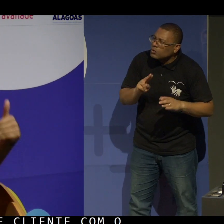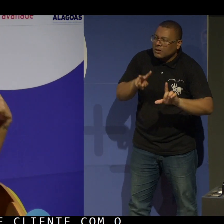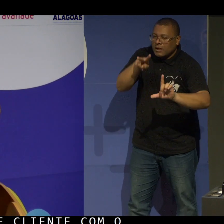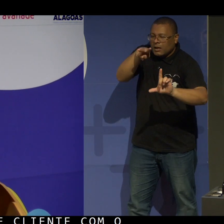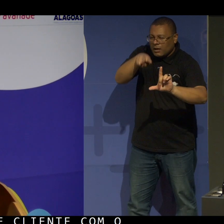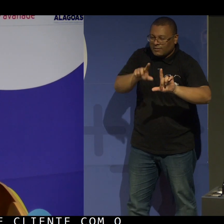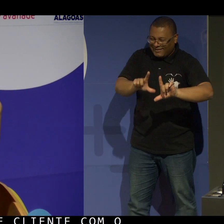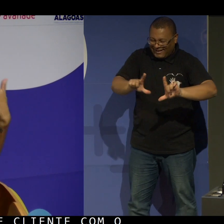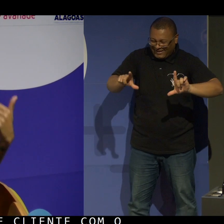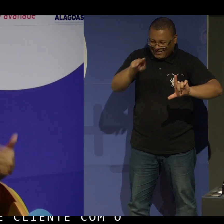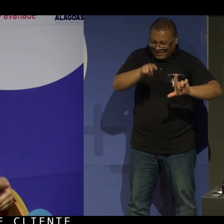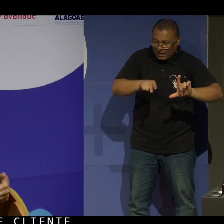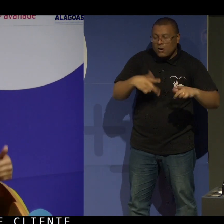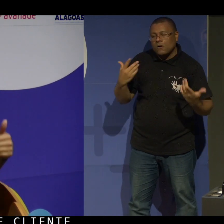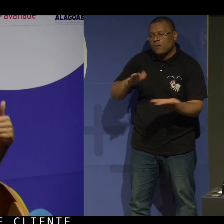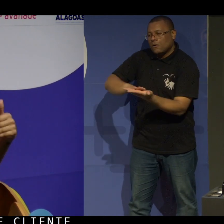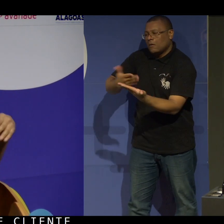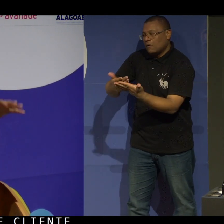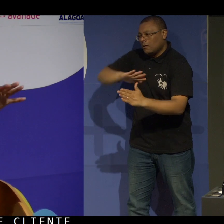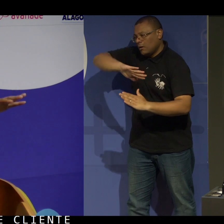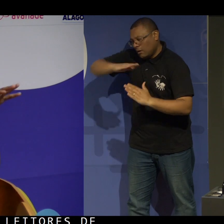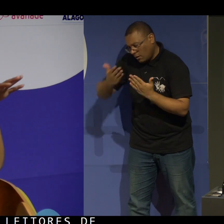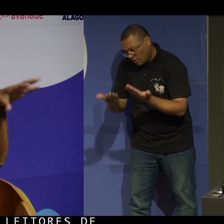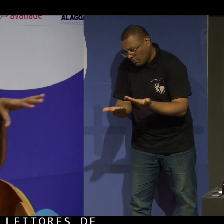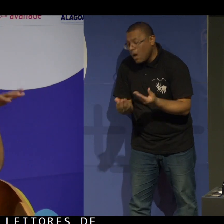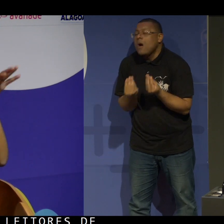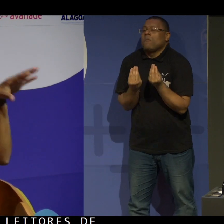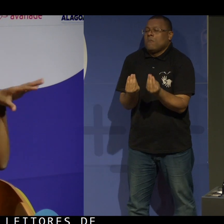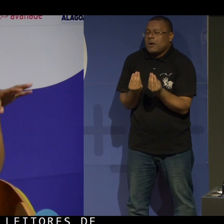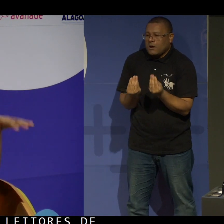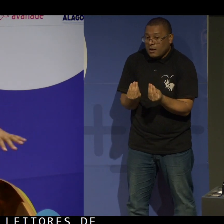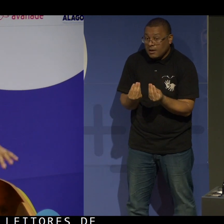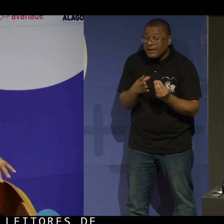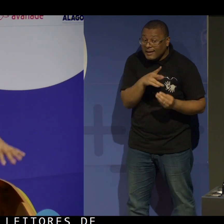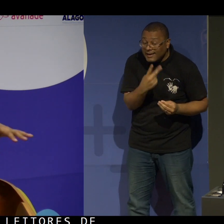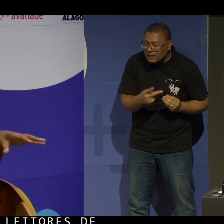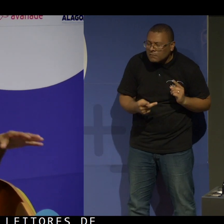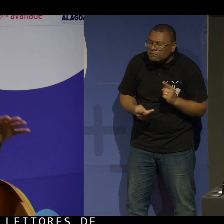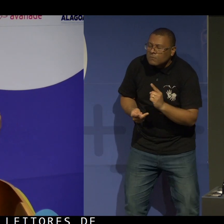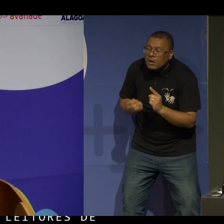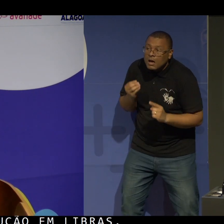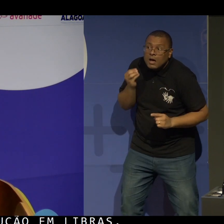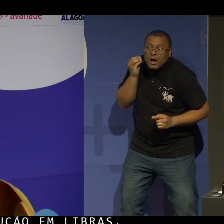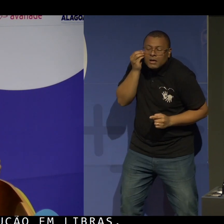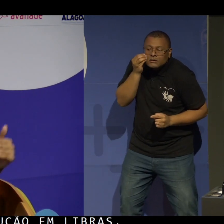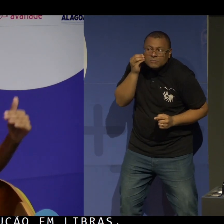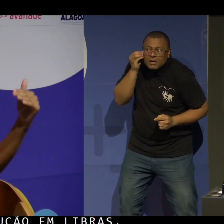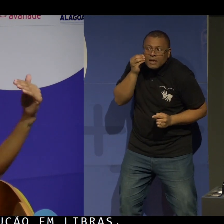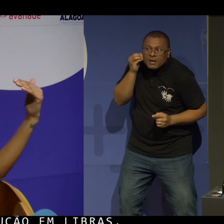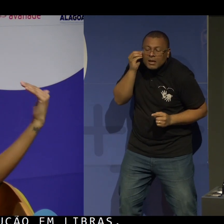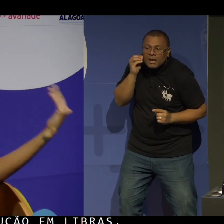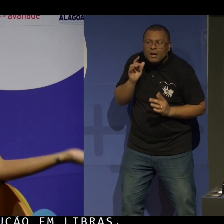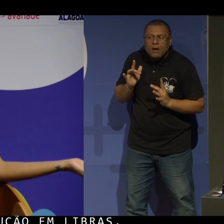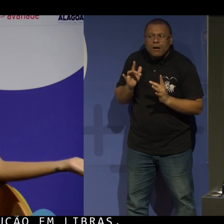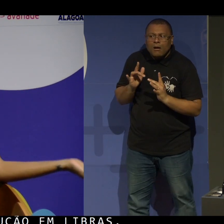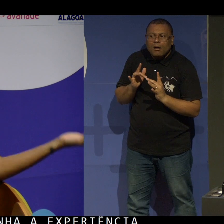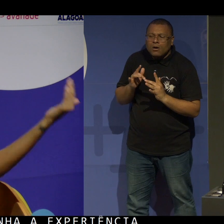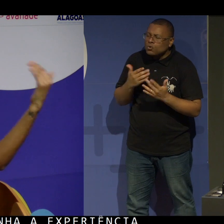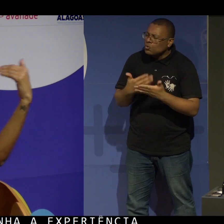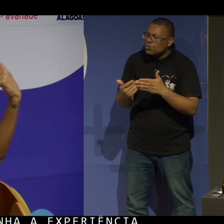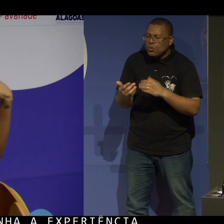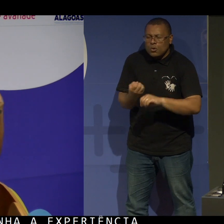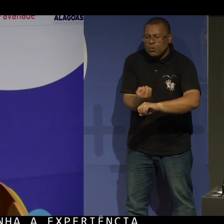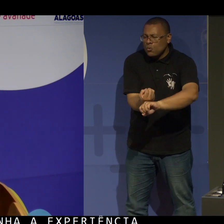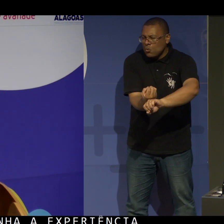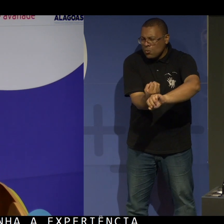telas, com tradução em libras, para que ele tenha a experiência do acesso ao canal, tanto para a web quanto